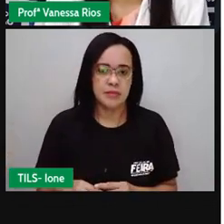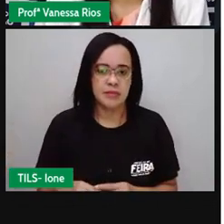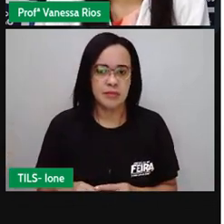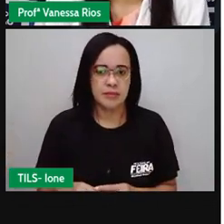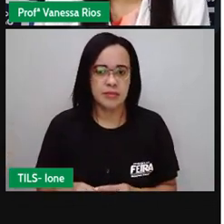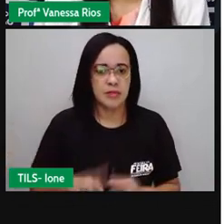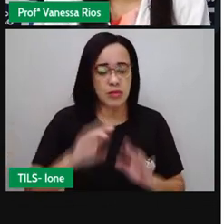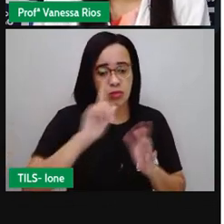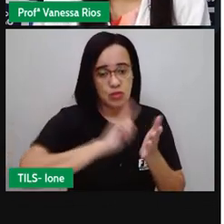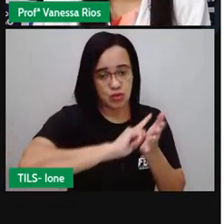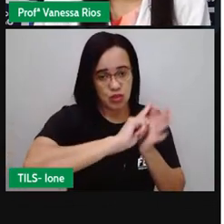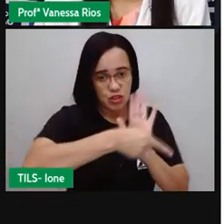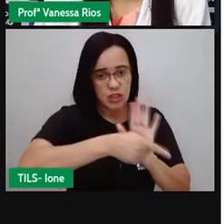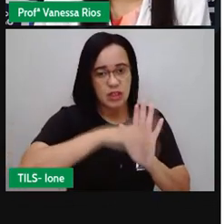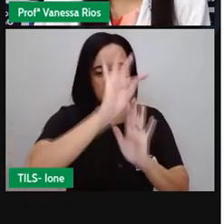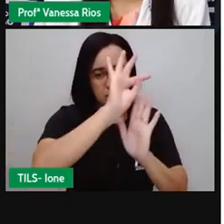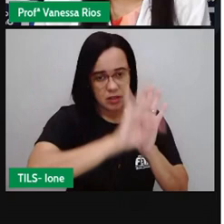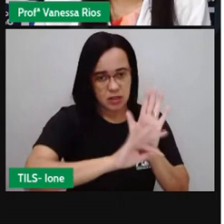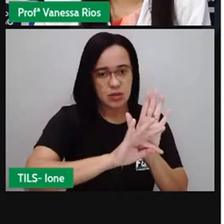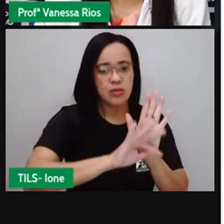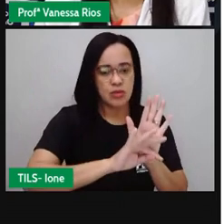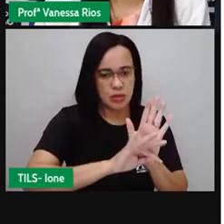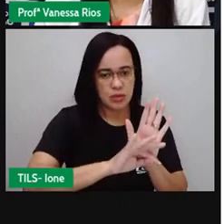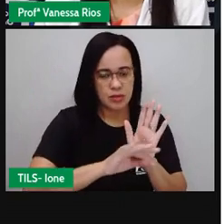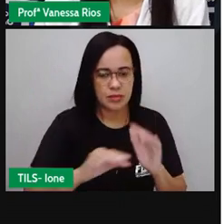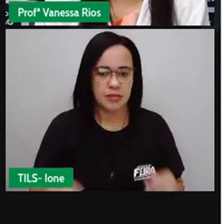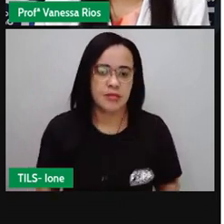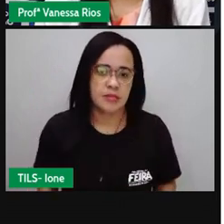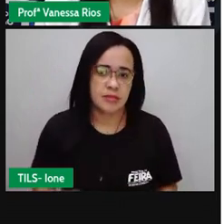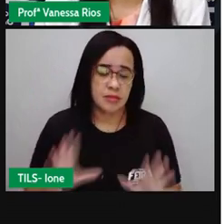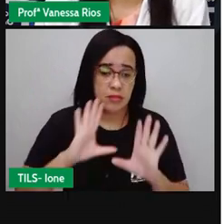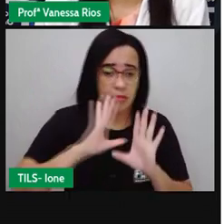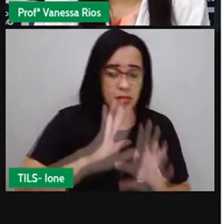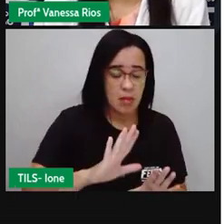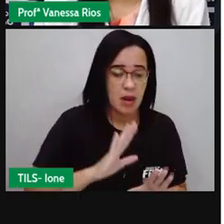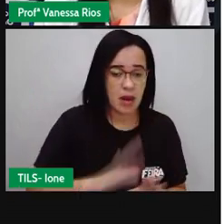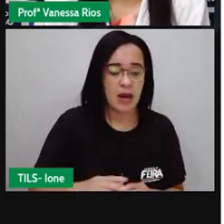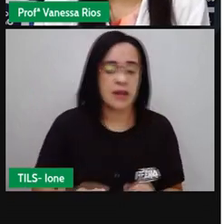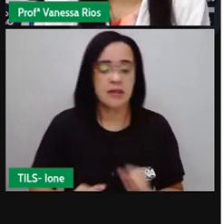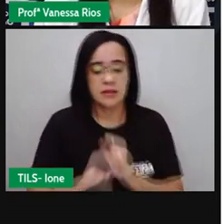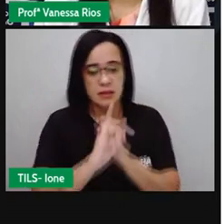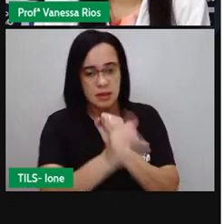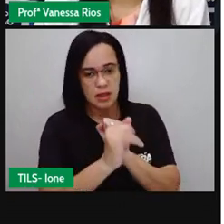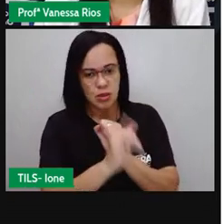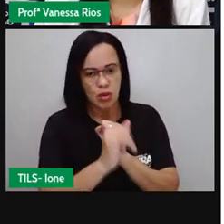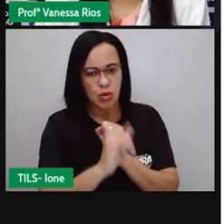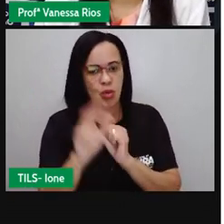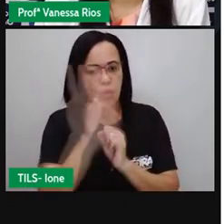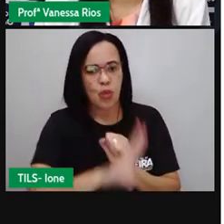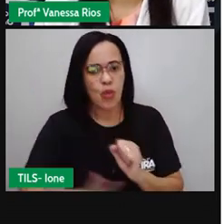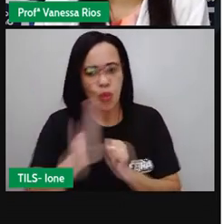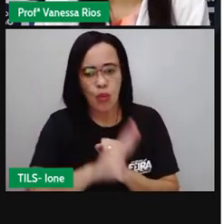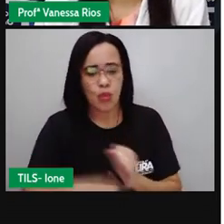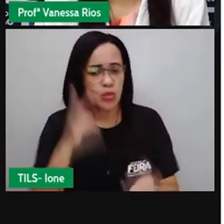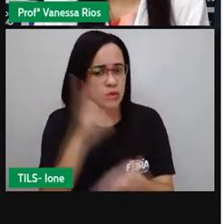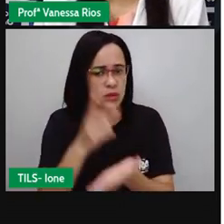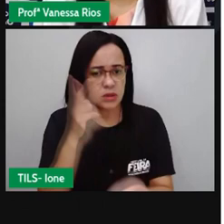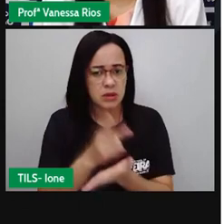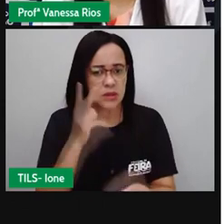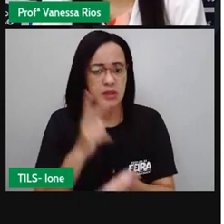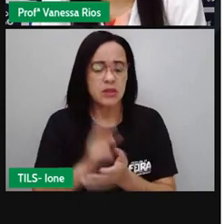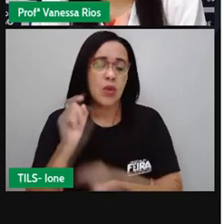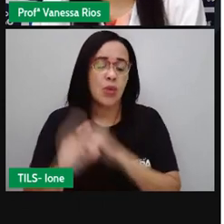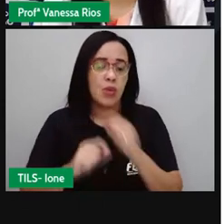mas a crônica utiliza aí né predominantemente a linguagem